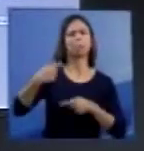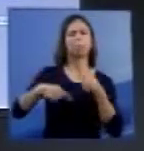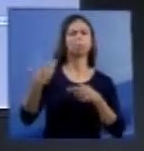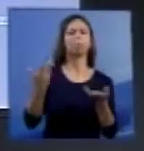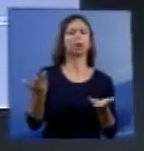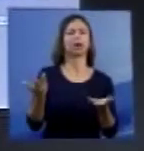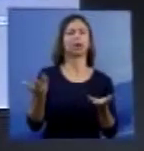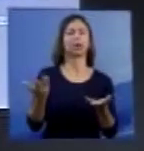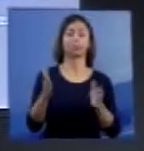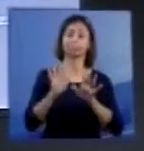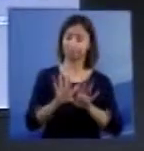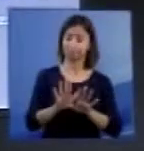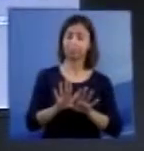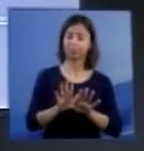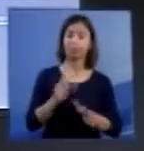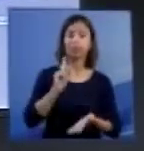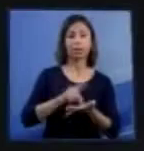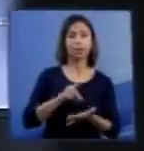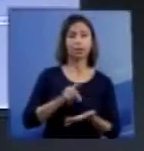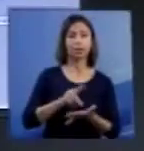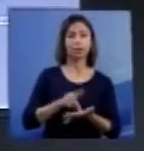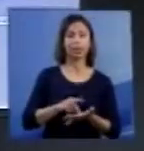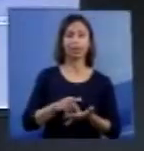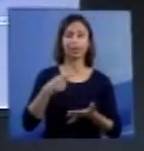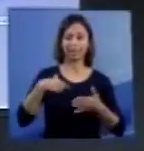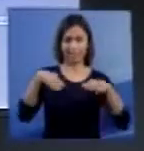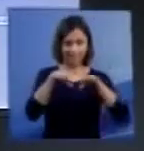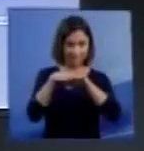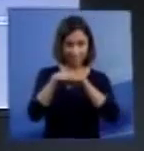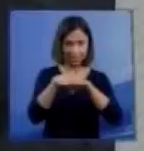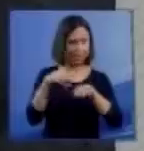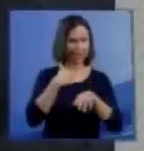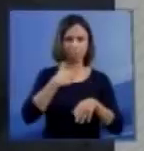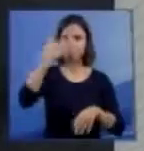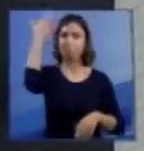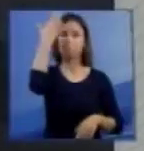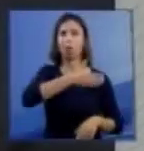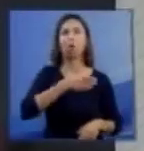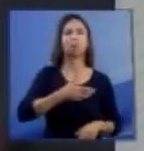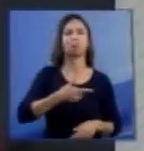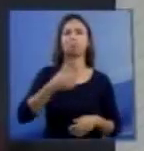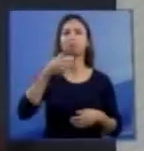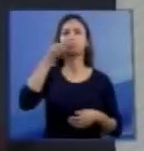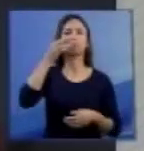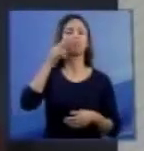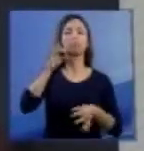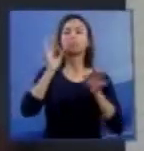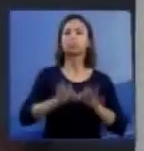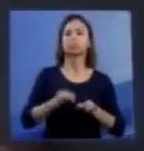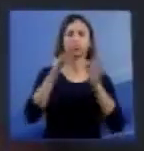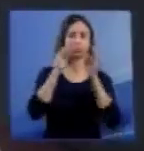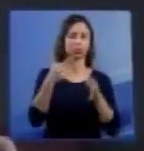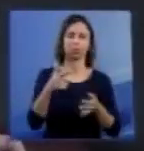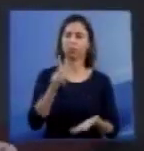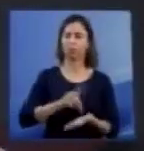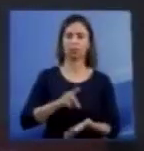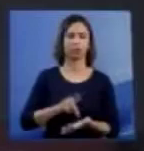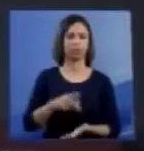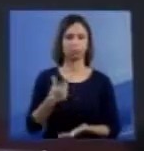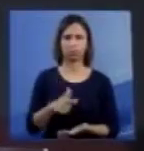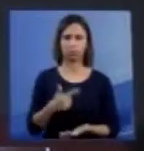Na realidade, essa equivalência não pode ser provada. Essa equivalência não é verdadeira.